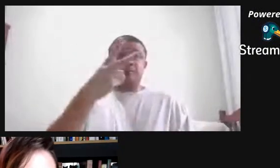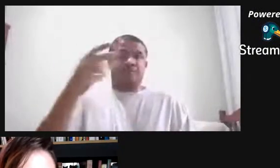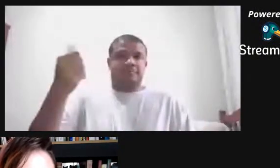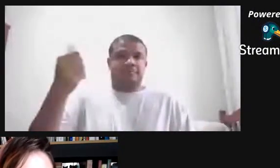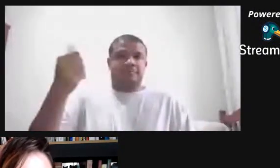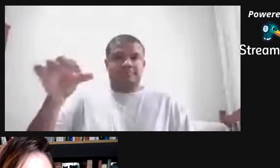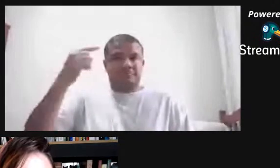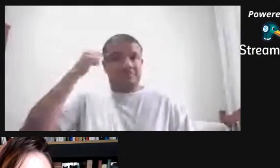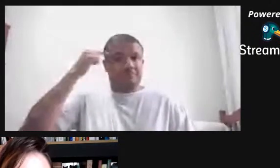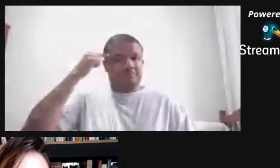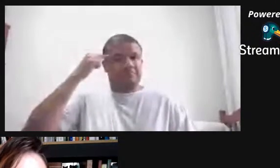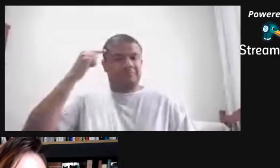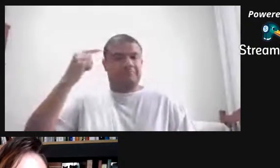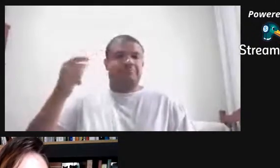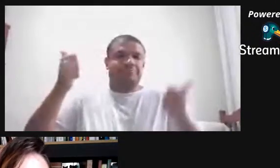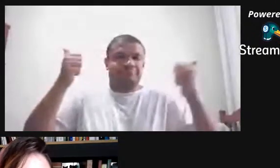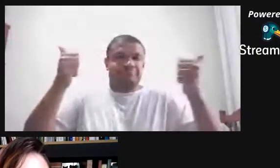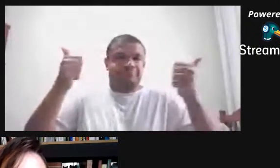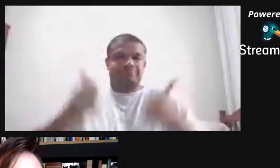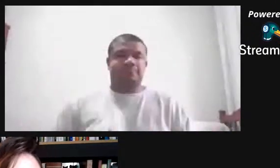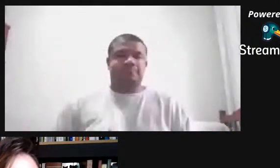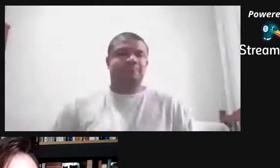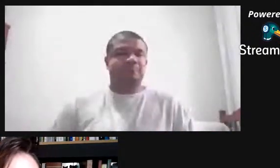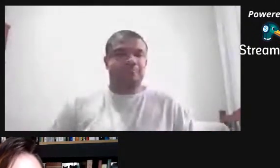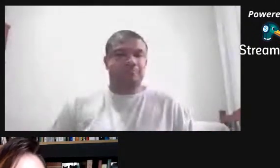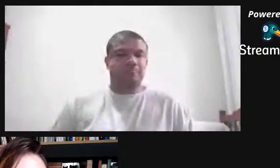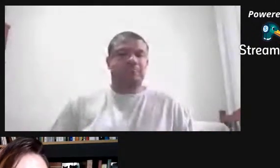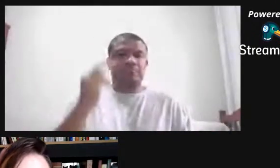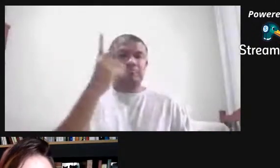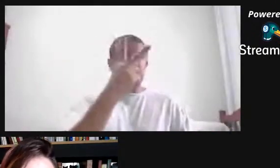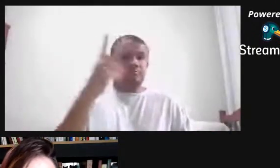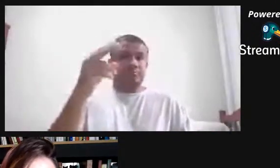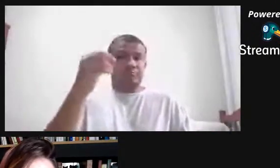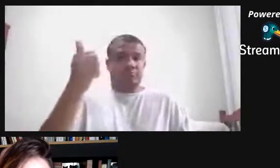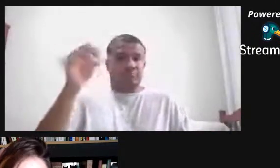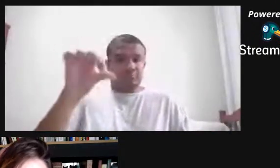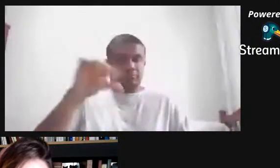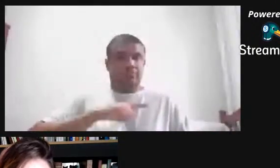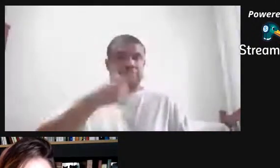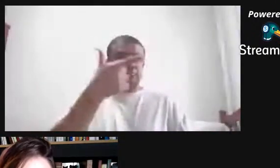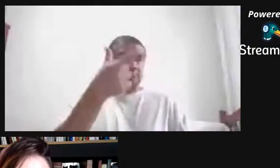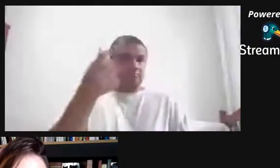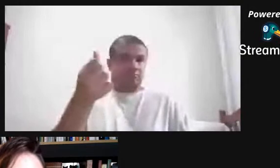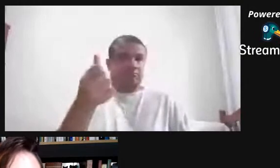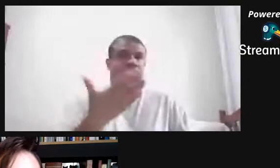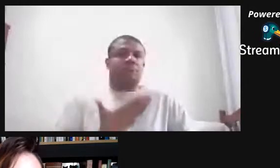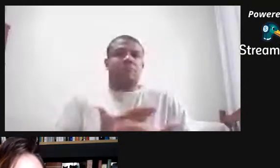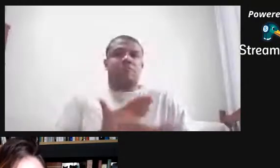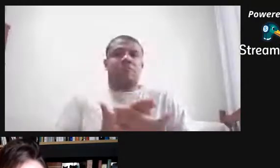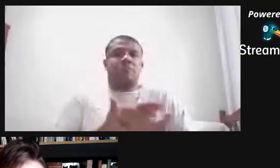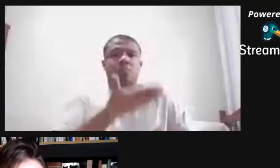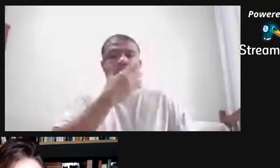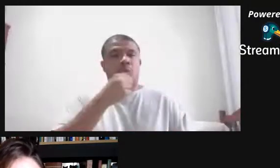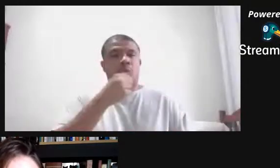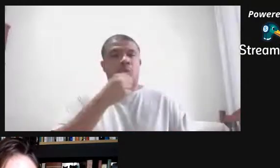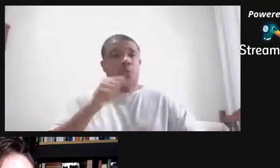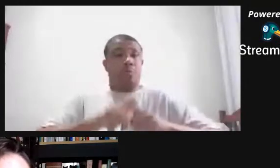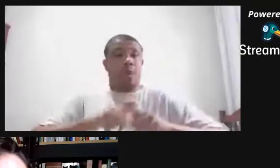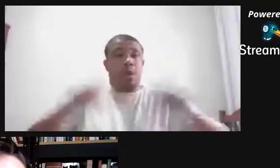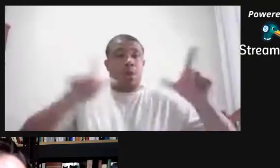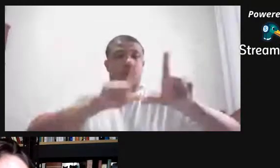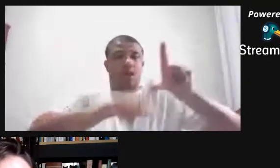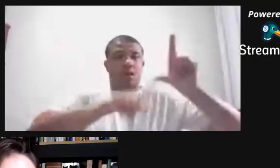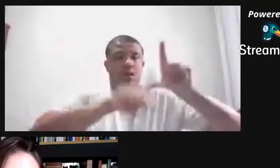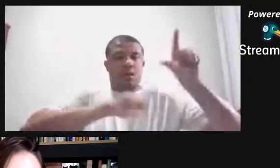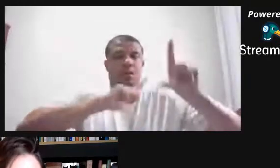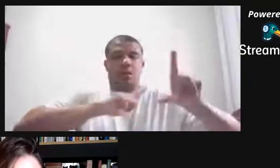assim, na minha cabeça. Em 2019, a gente teve 26 alunos e alunas, a maioria era da Letras, mas a gente